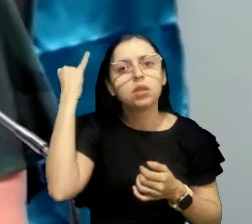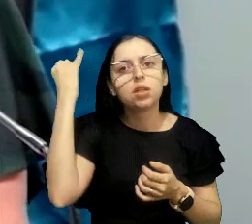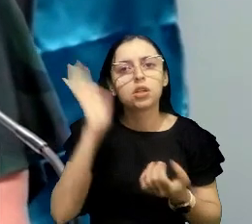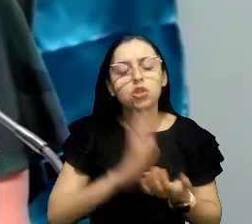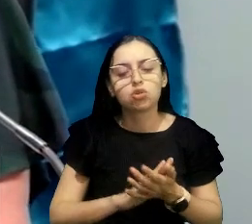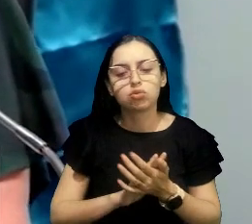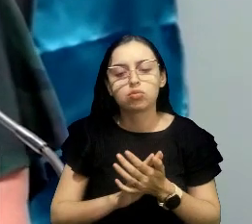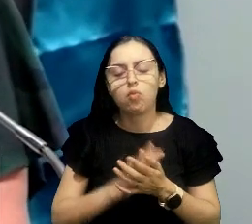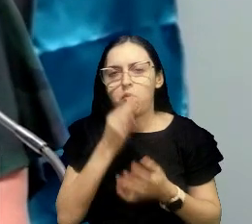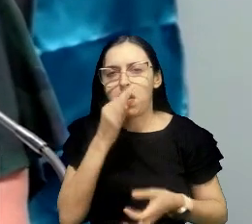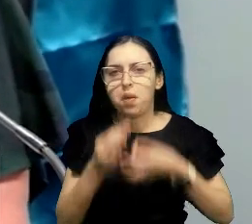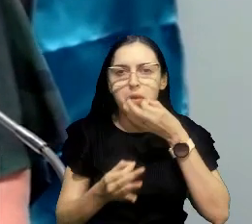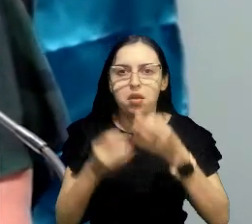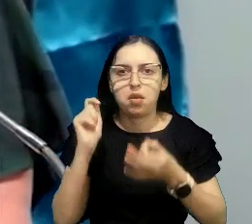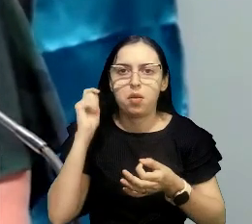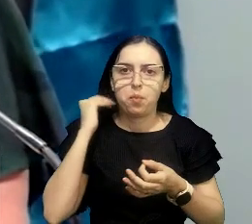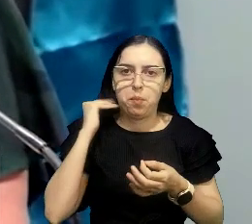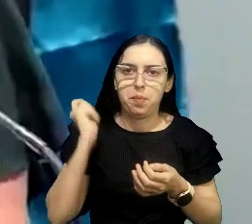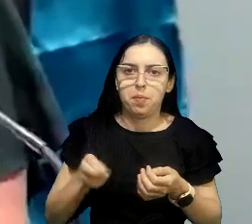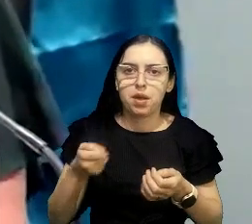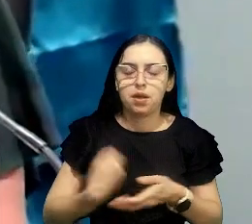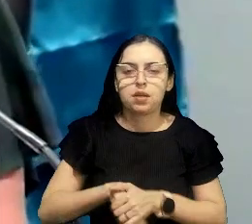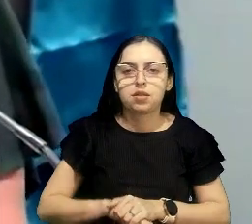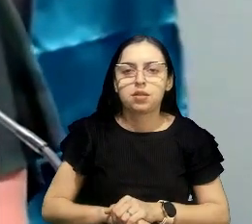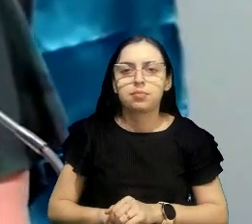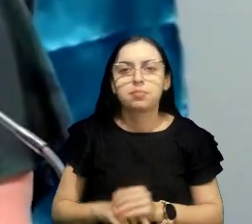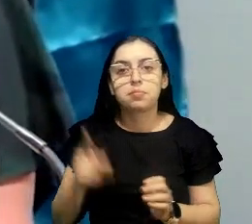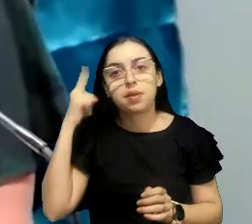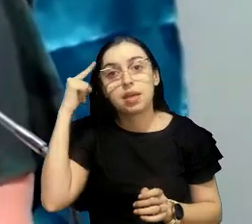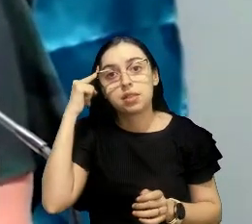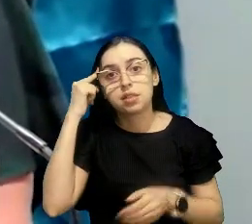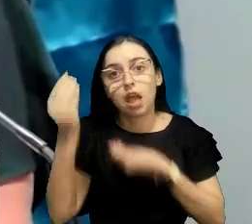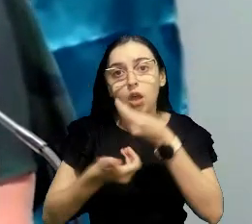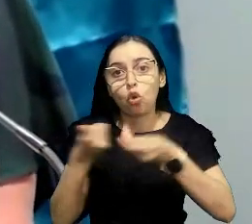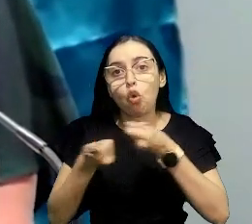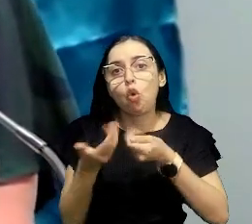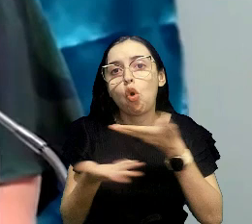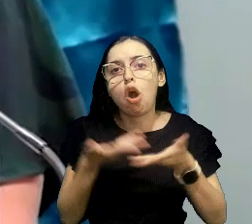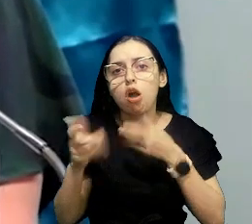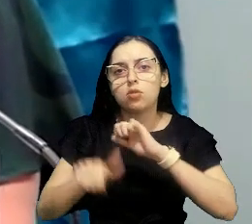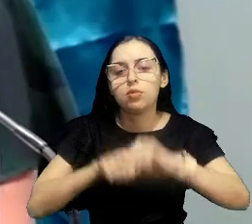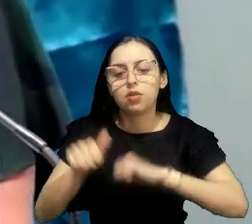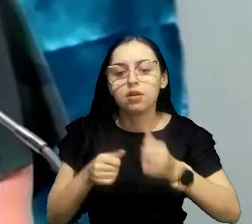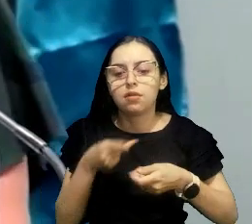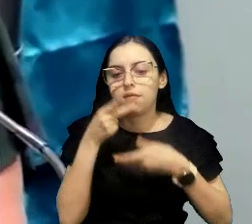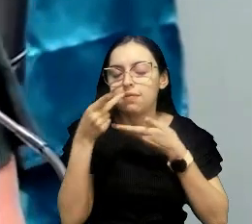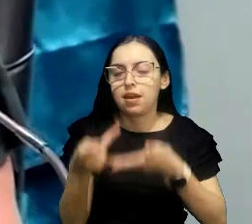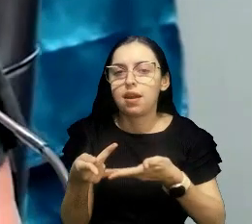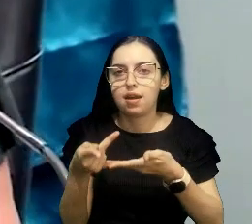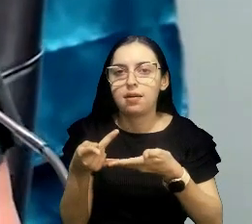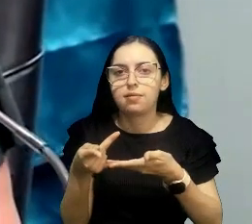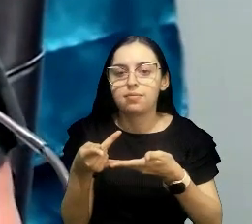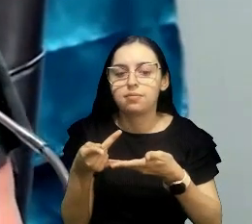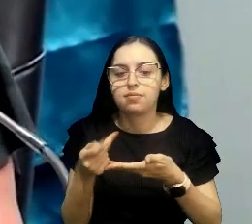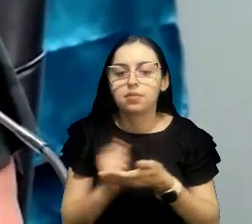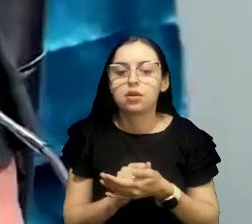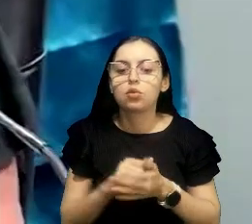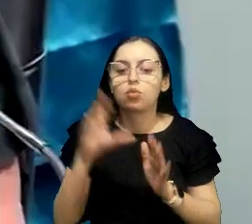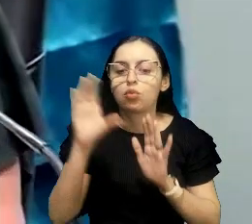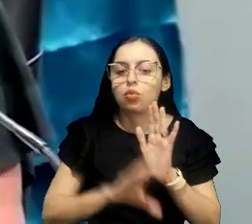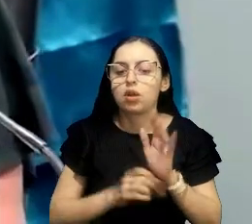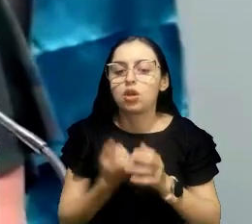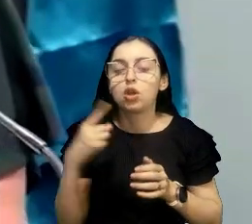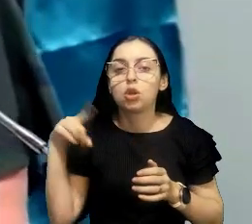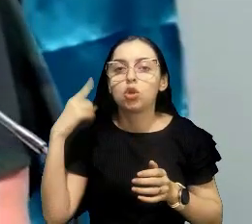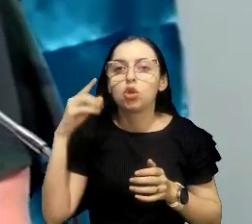julgamentos e para se pensar a reparação. Então eu vou passar, eu vou falar o currículo do doutor